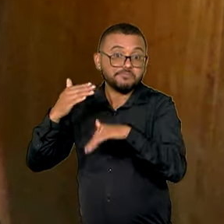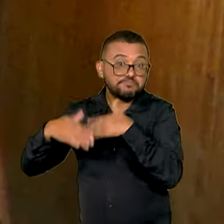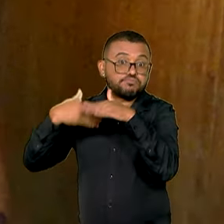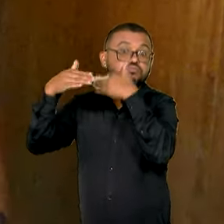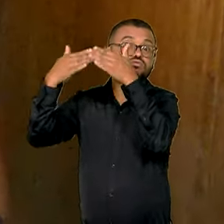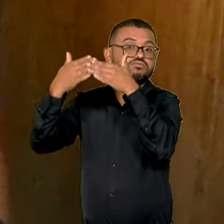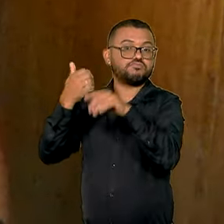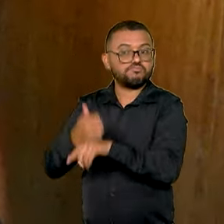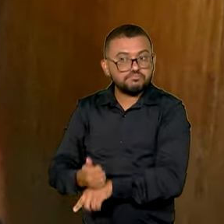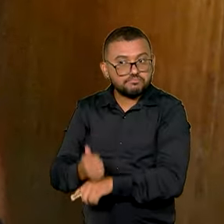muito mais, se a gente quer equidade.